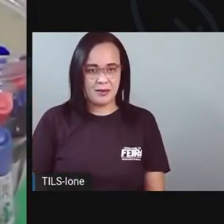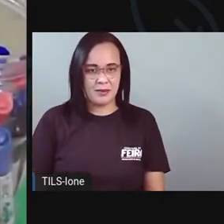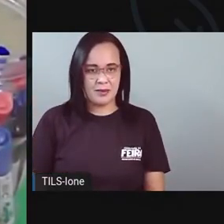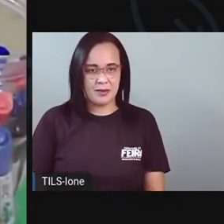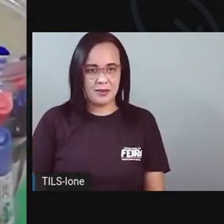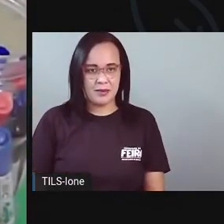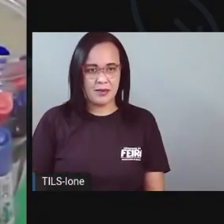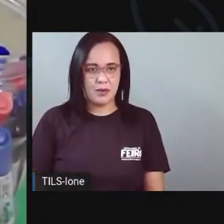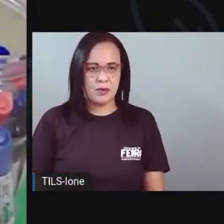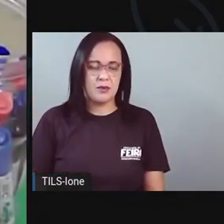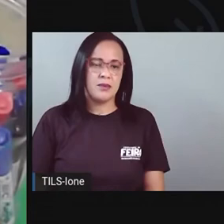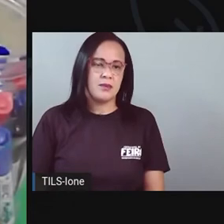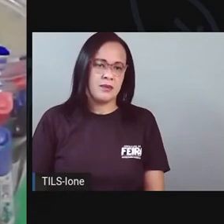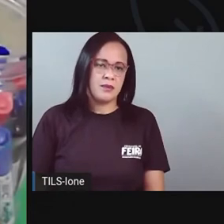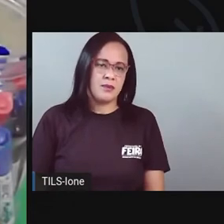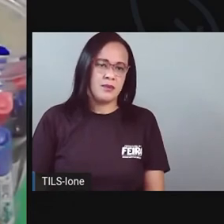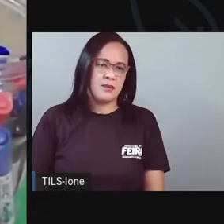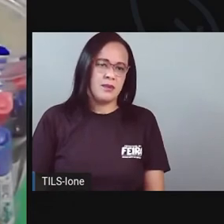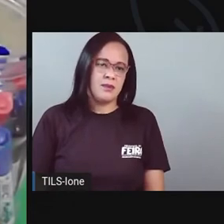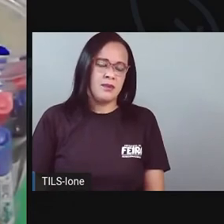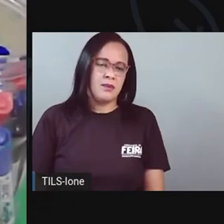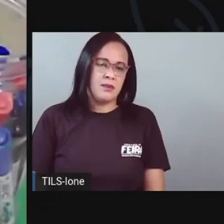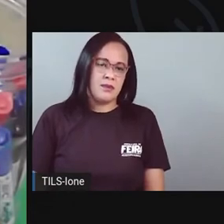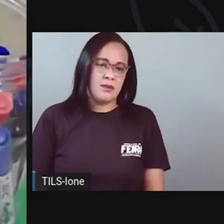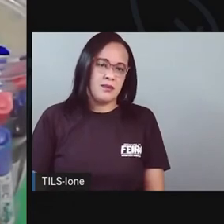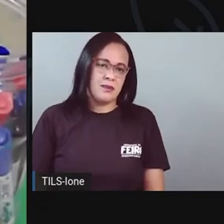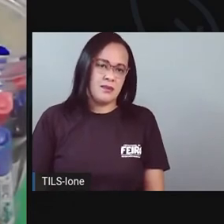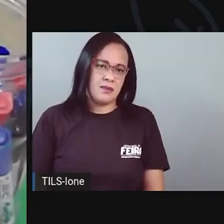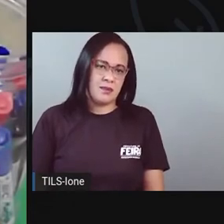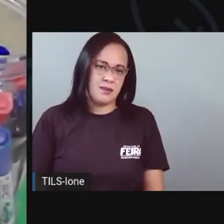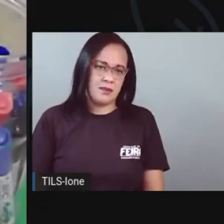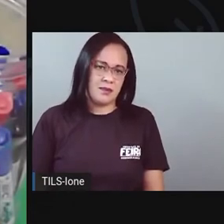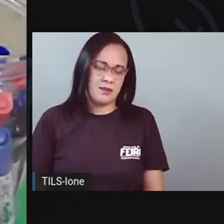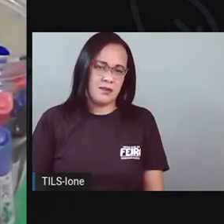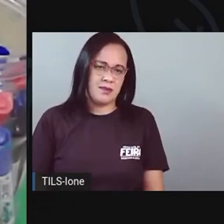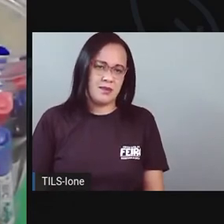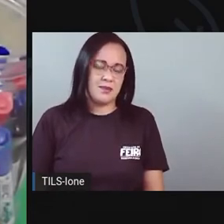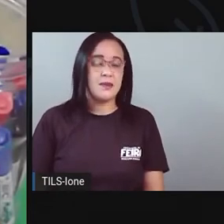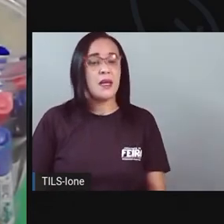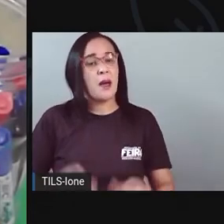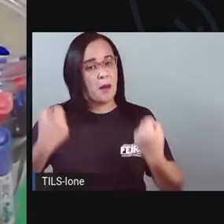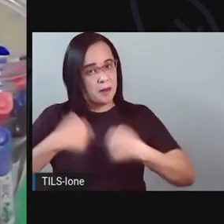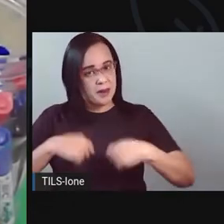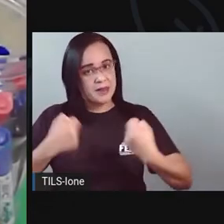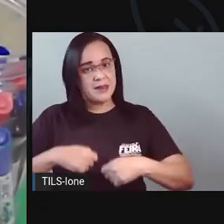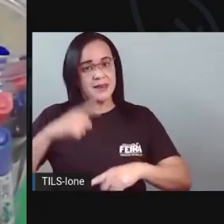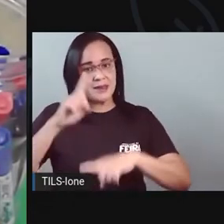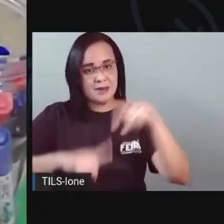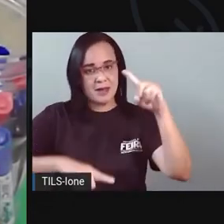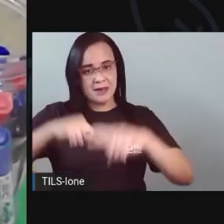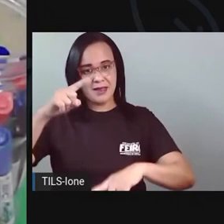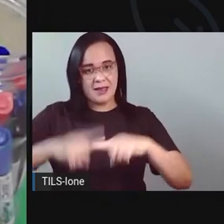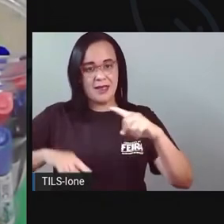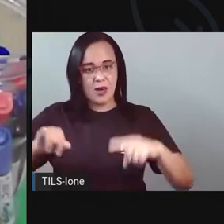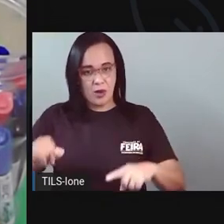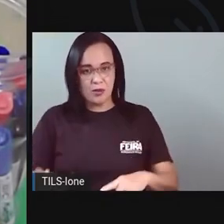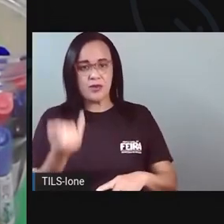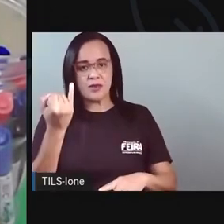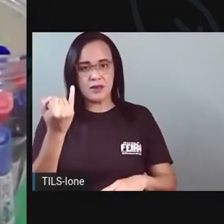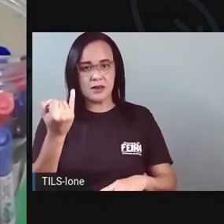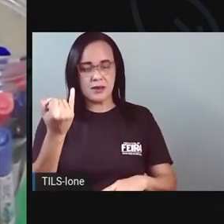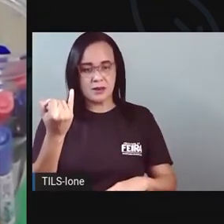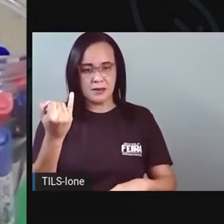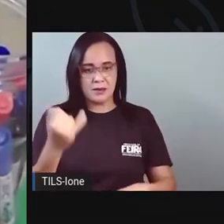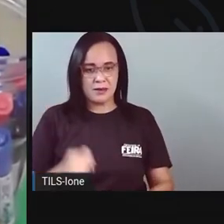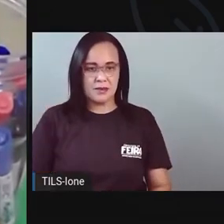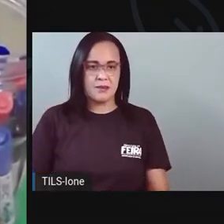Colar aqui atrás, tá vendo? É aproveitar o material, gente. Não pode desperdiçar não, tá? Ó.